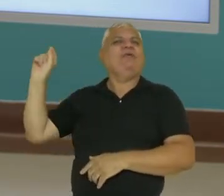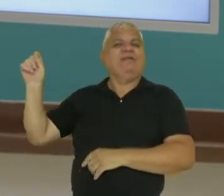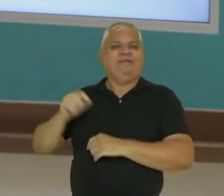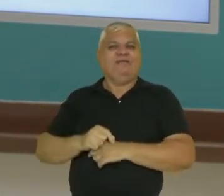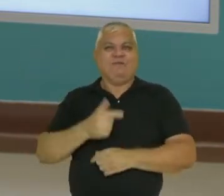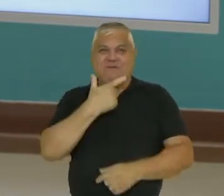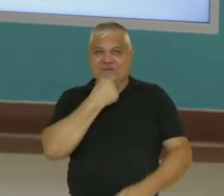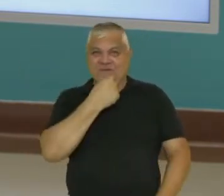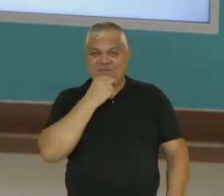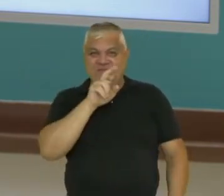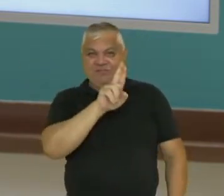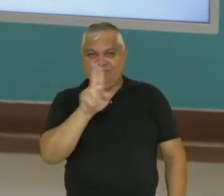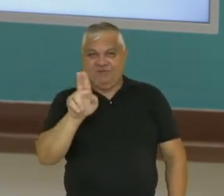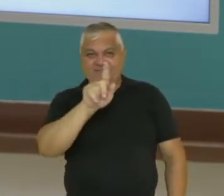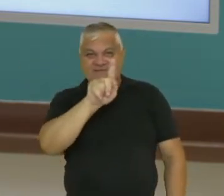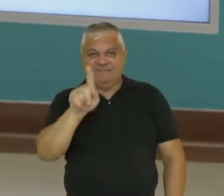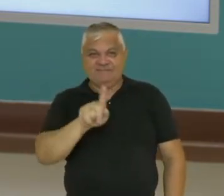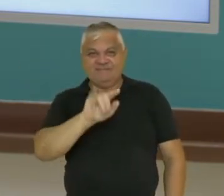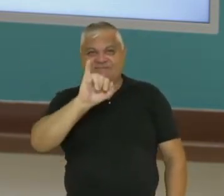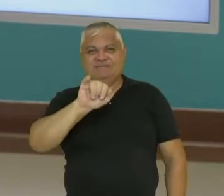Ziraldo, então, o autor do livro.